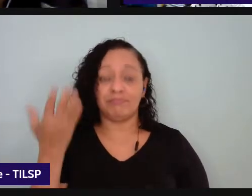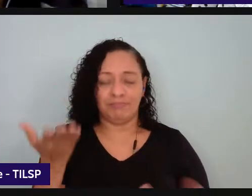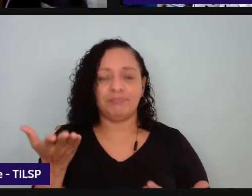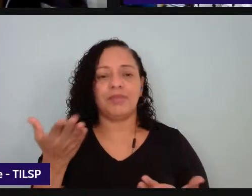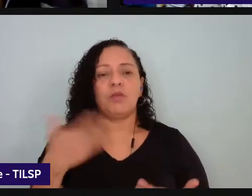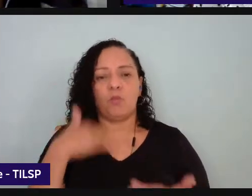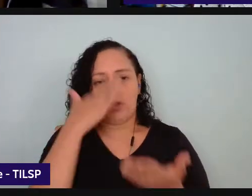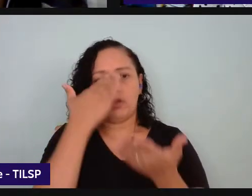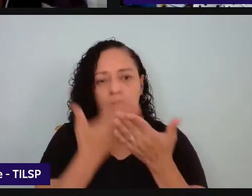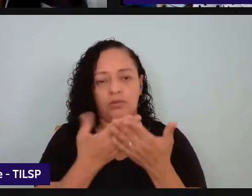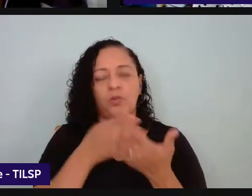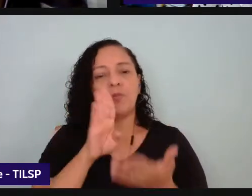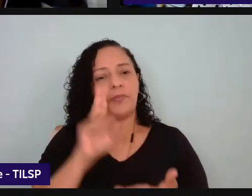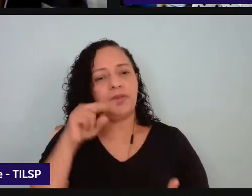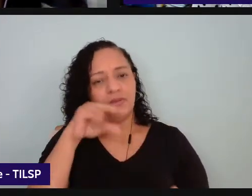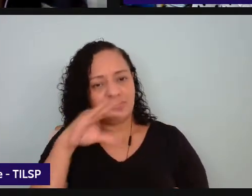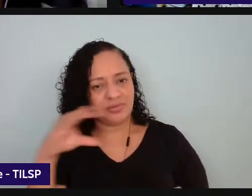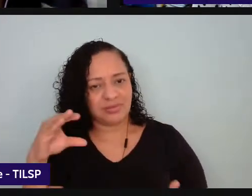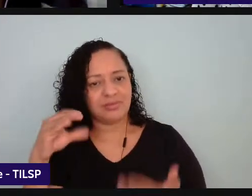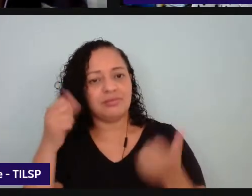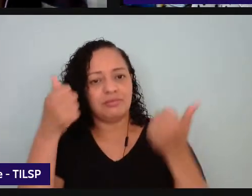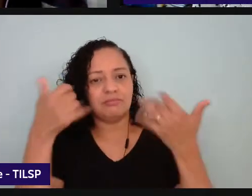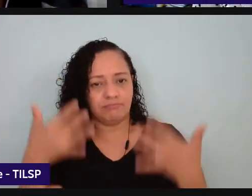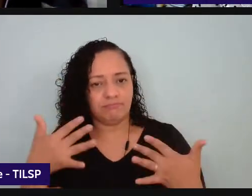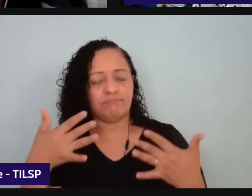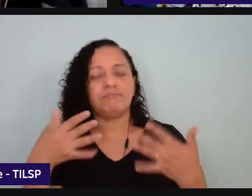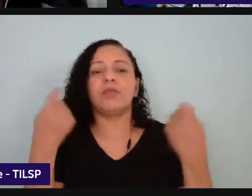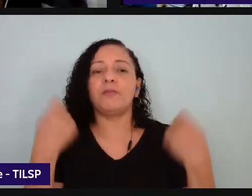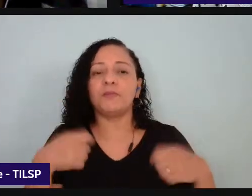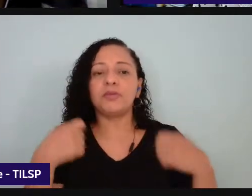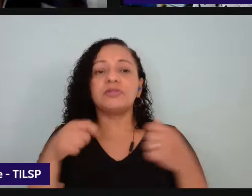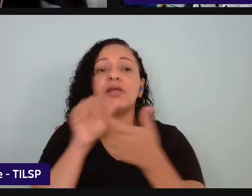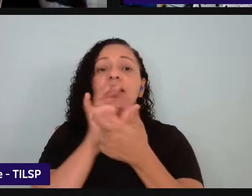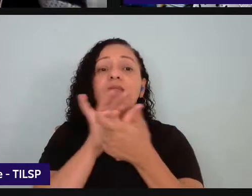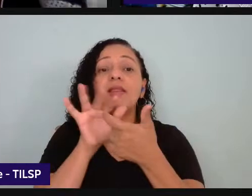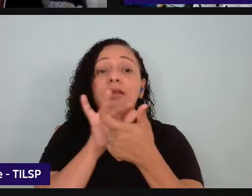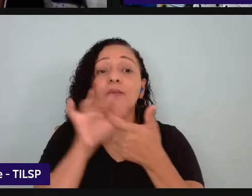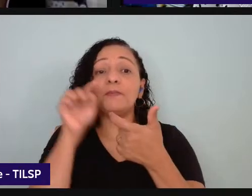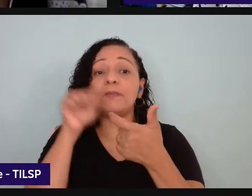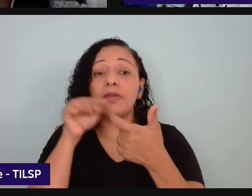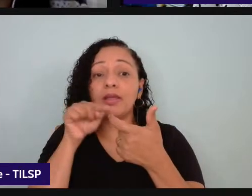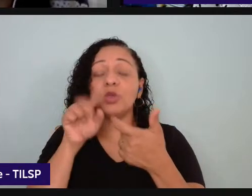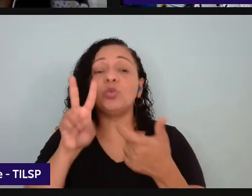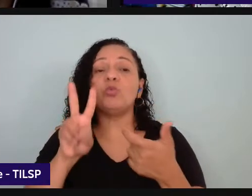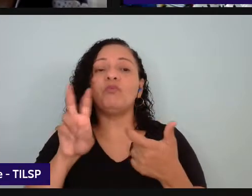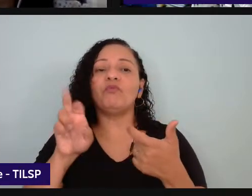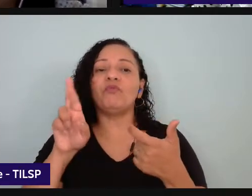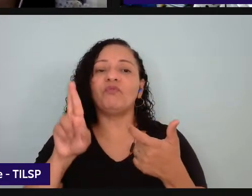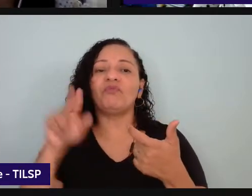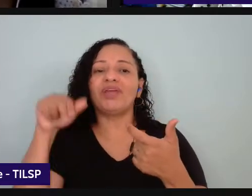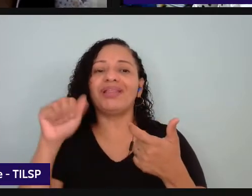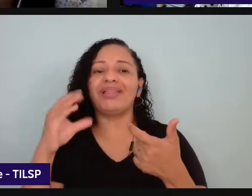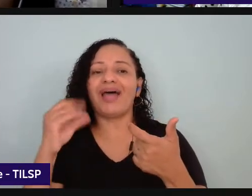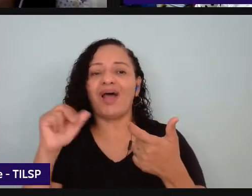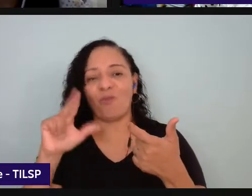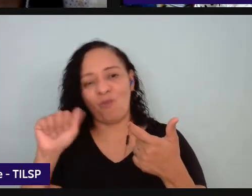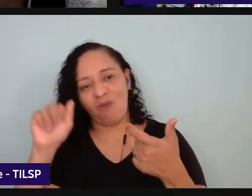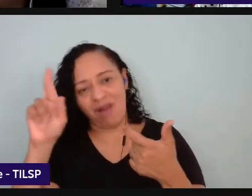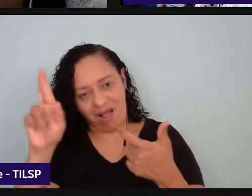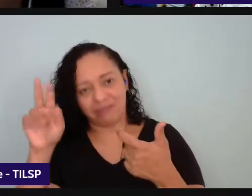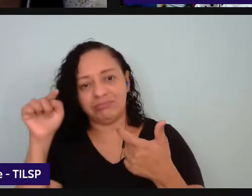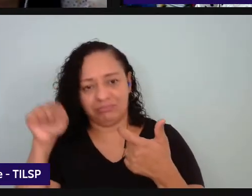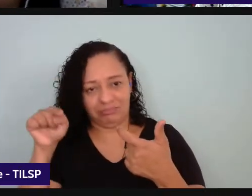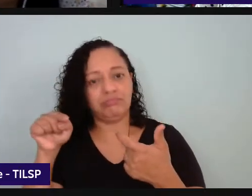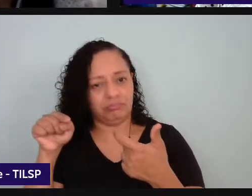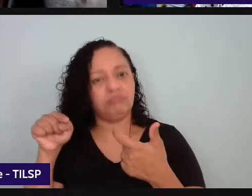coloca também isso para a gente sem eu esquecer do letramento vernacular não é que eu defendo o letramento vernacular mas